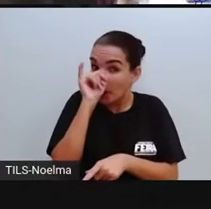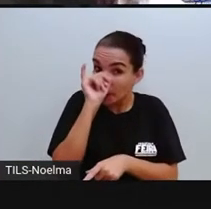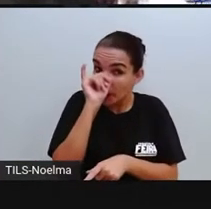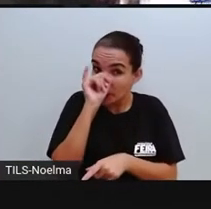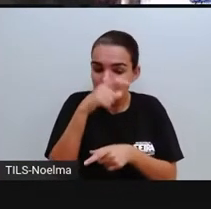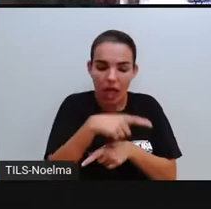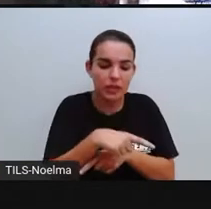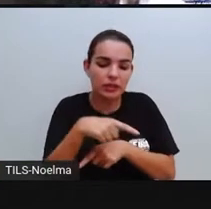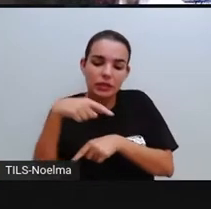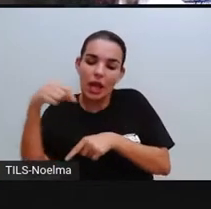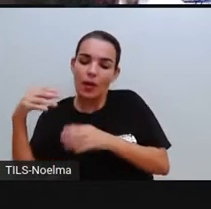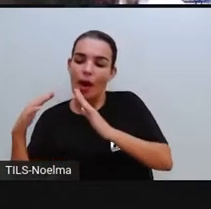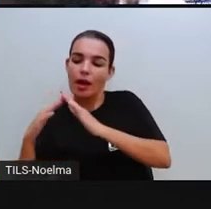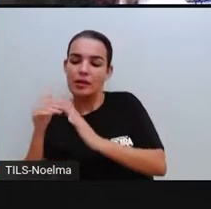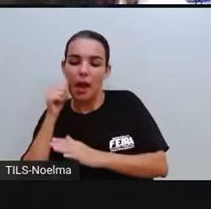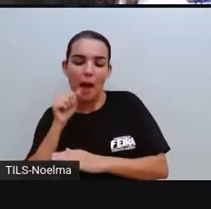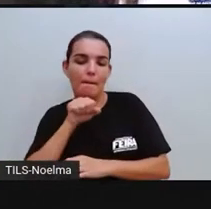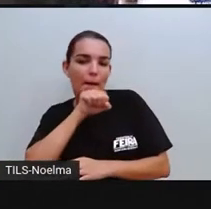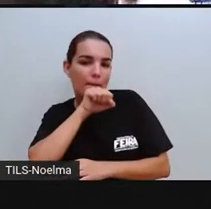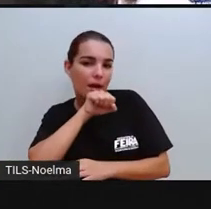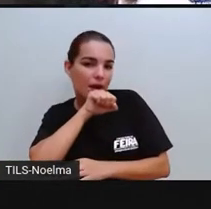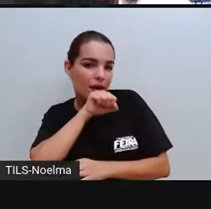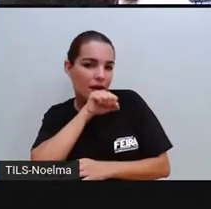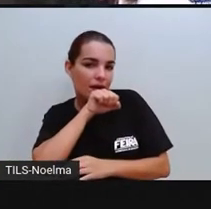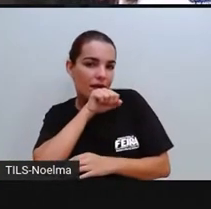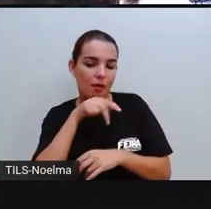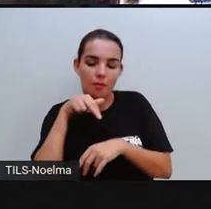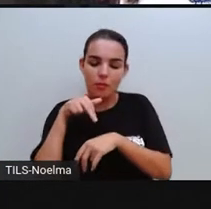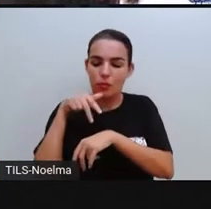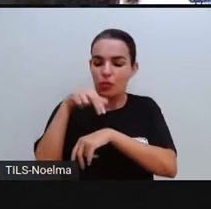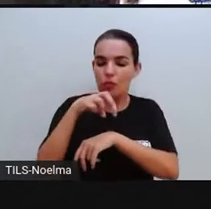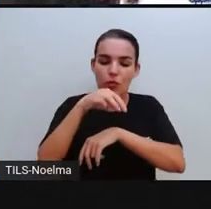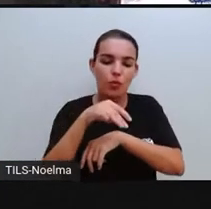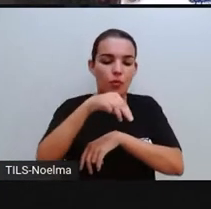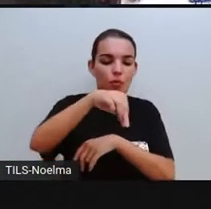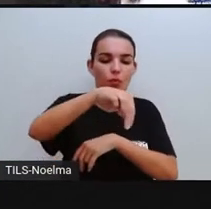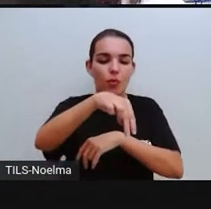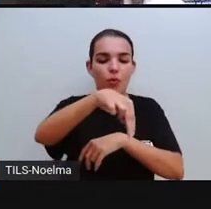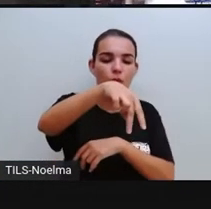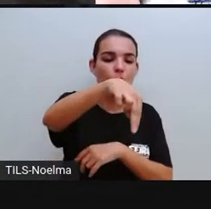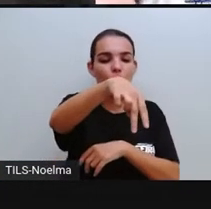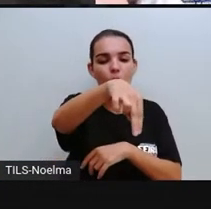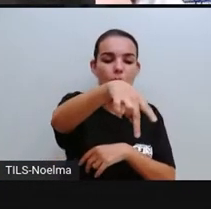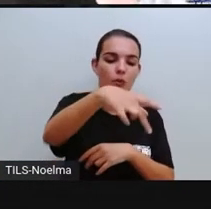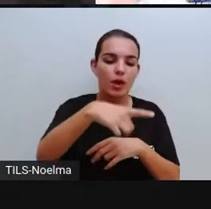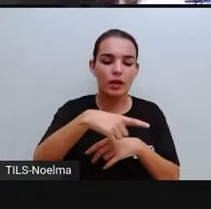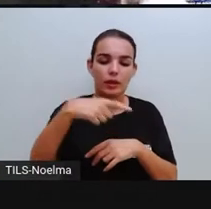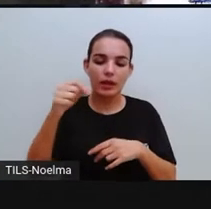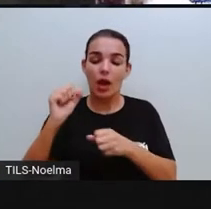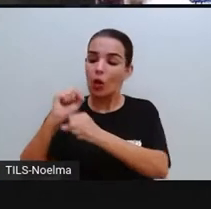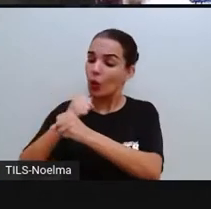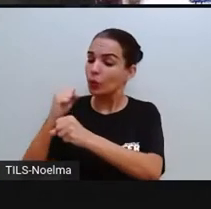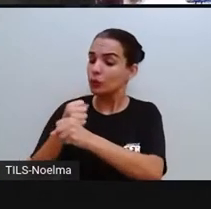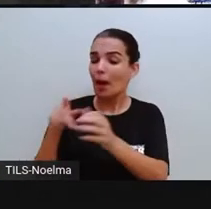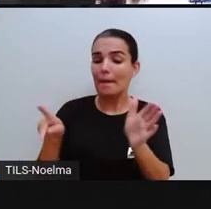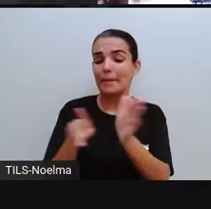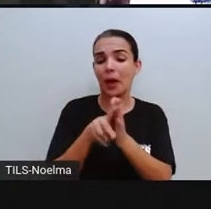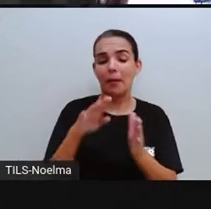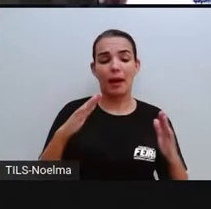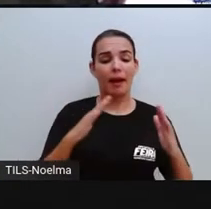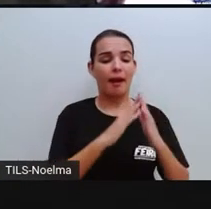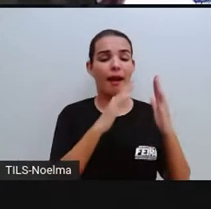saíram da casa da mãe, olha lá. Eles indo, eles indo, né, saindo da casa da mãe e foram construir suas casas.